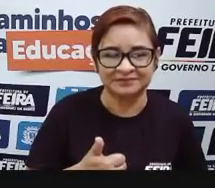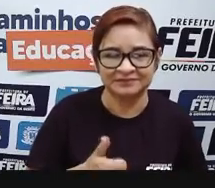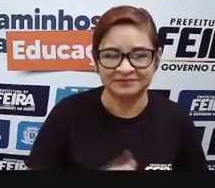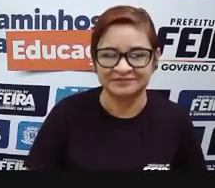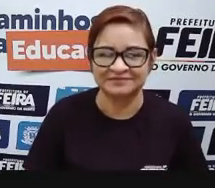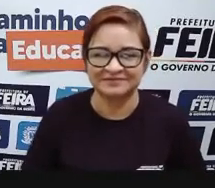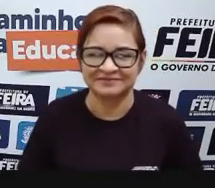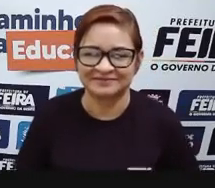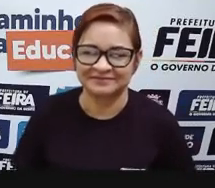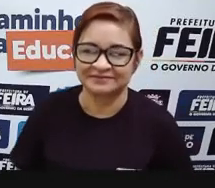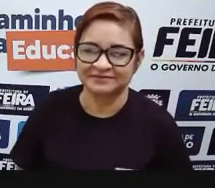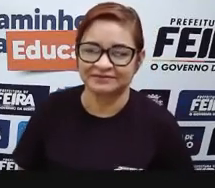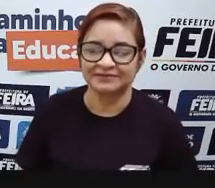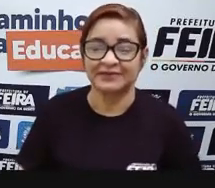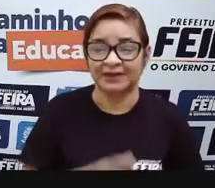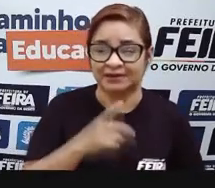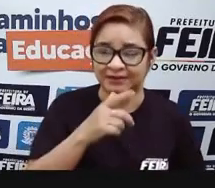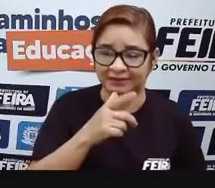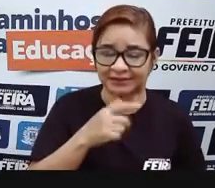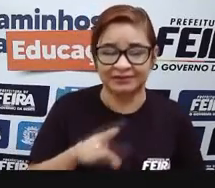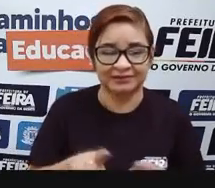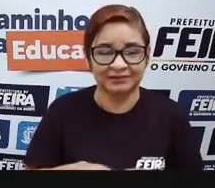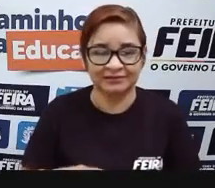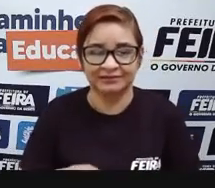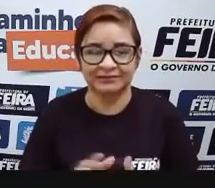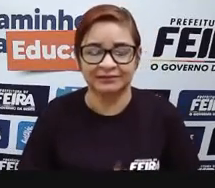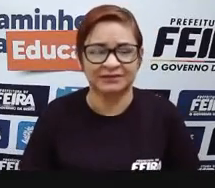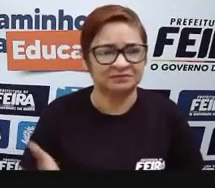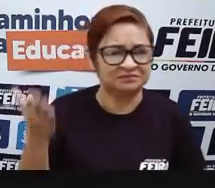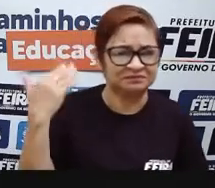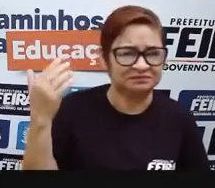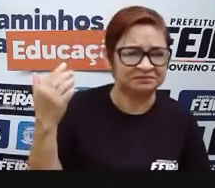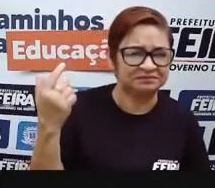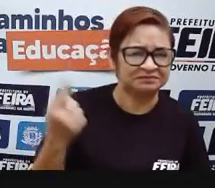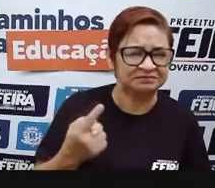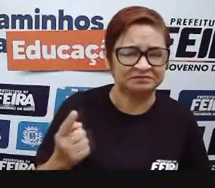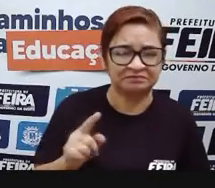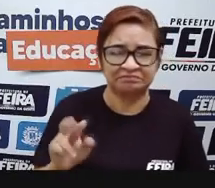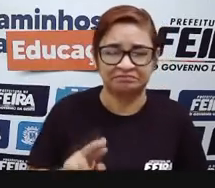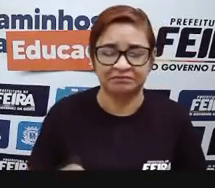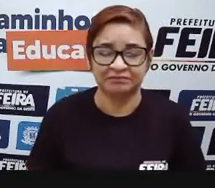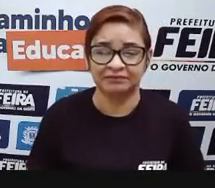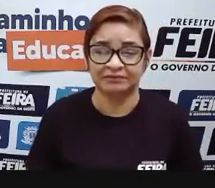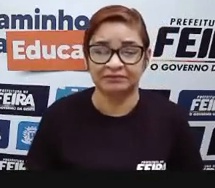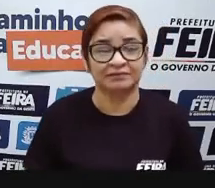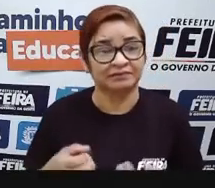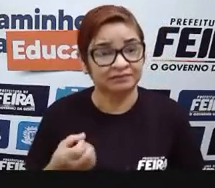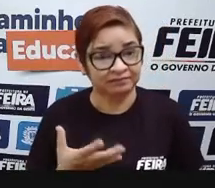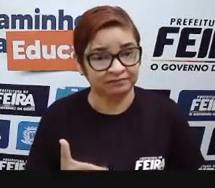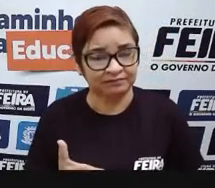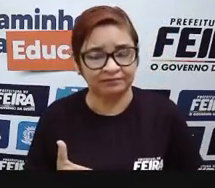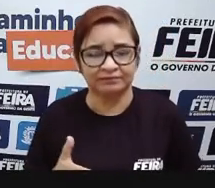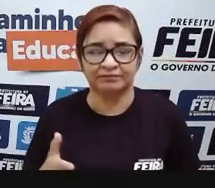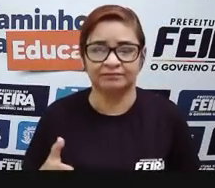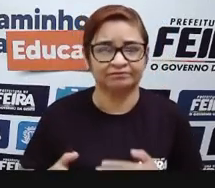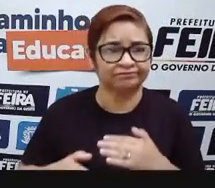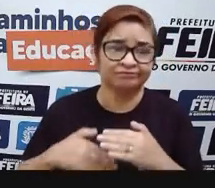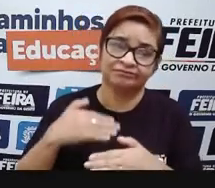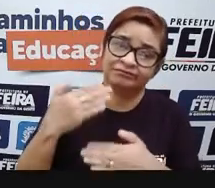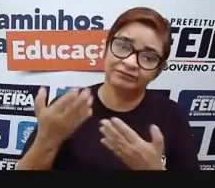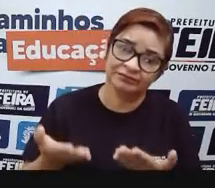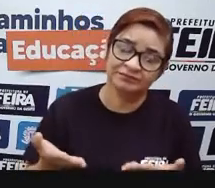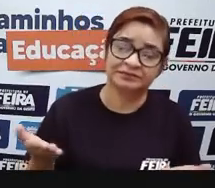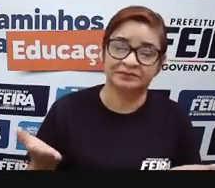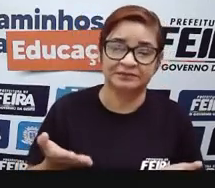três, duas, é cinco. E água mineral já foi um real, porque o preço era em conta. Aumentou, foi? E rolou um